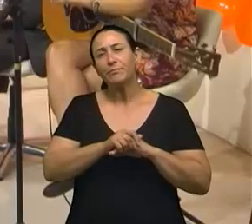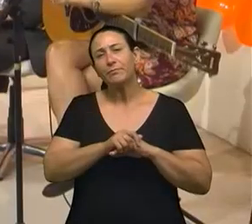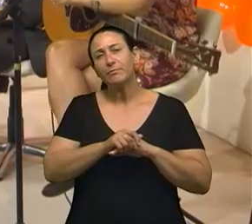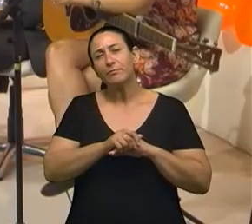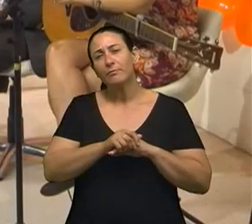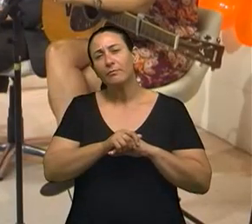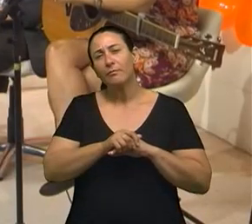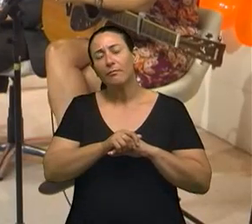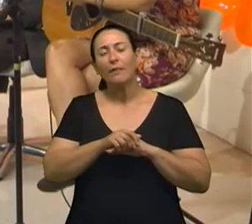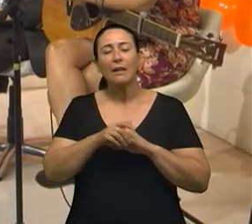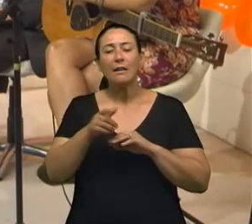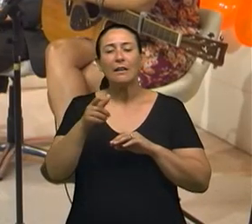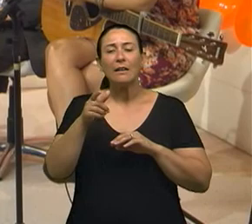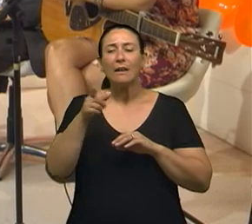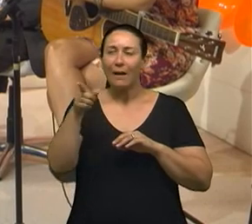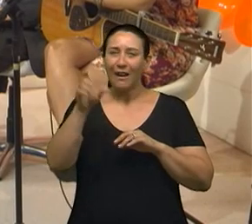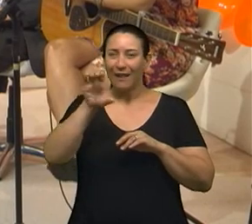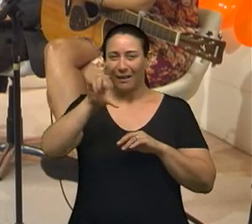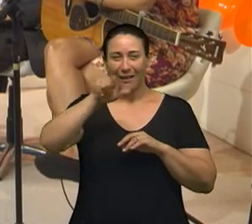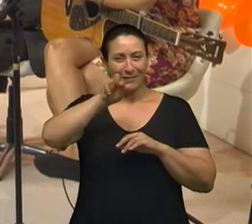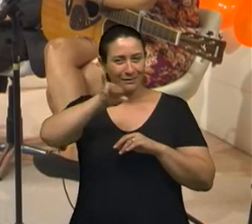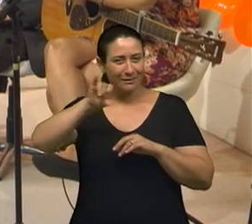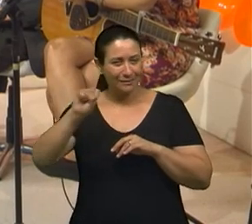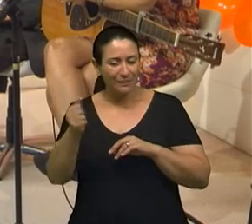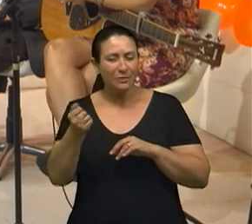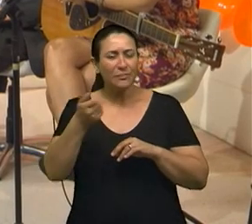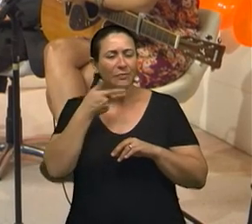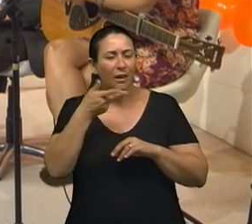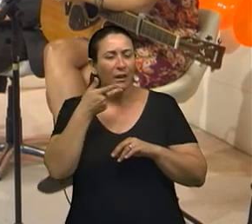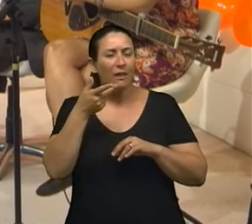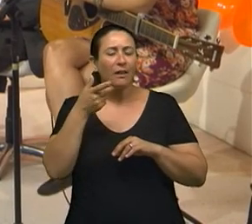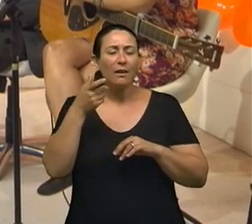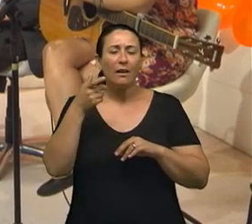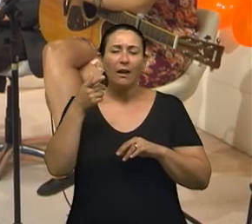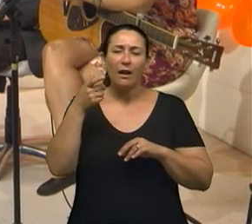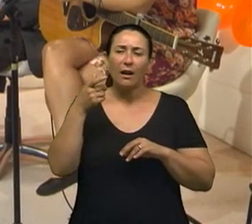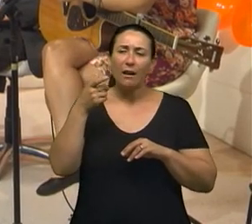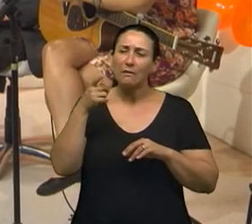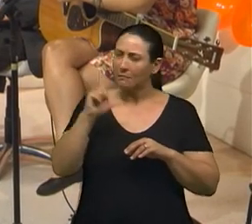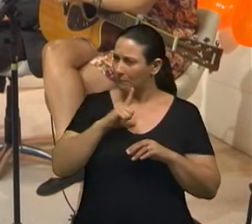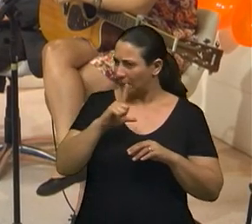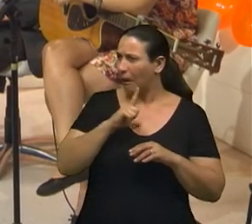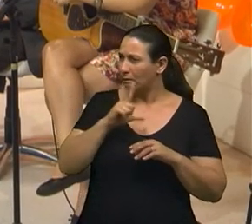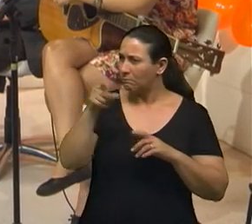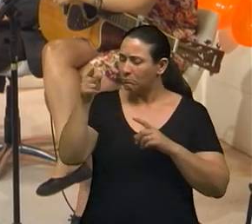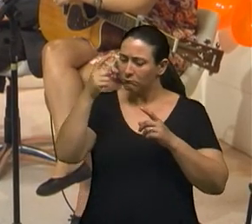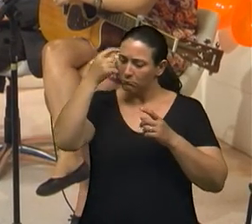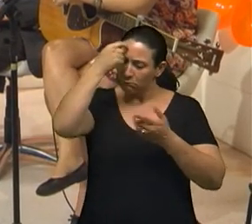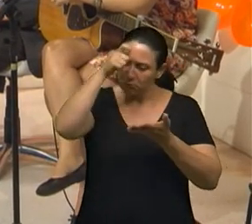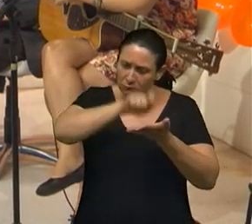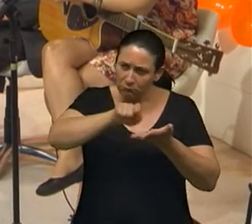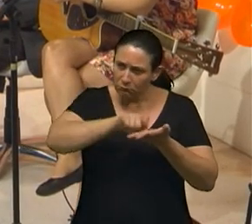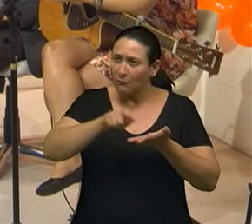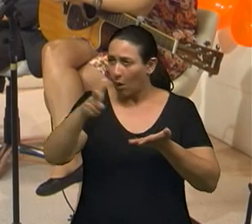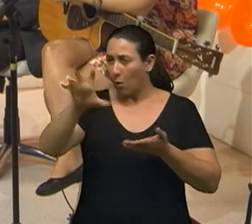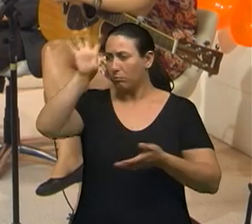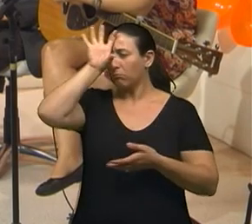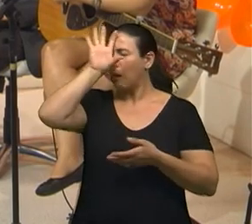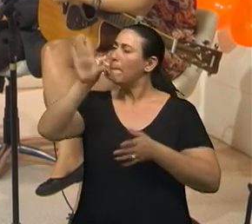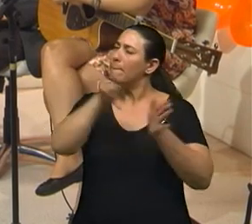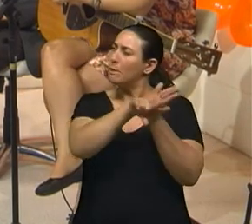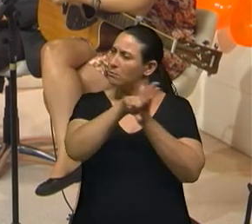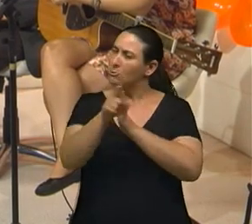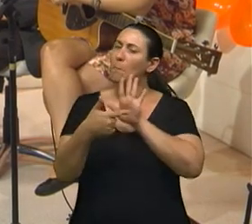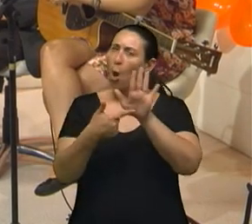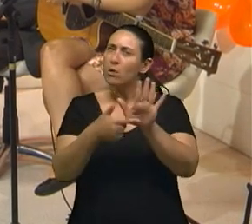Clarice fala, assim, na composição, já tem pesquisas que mostram que a memorização verbal